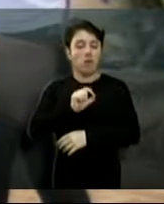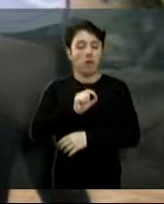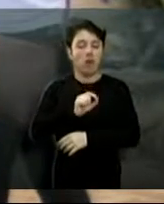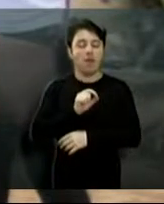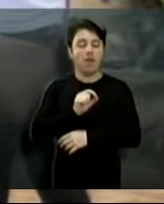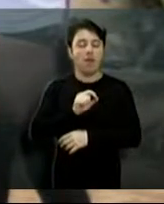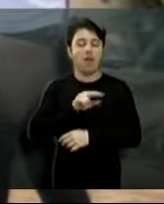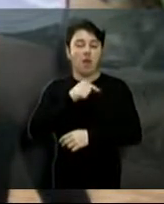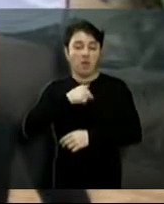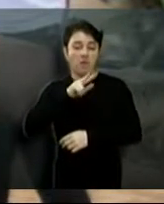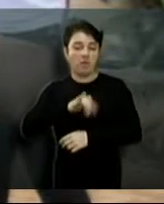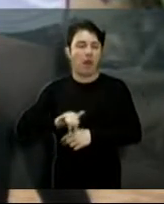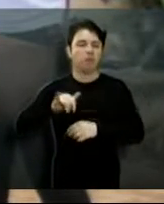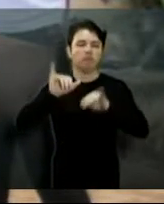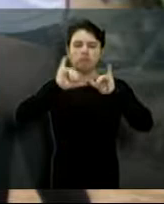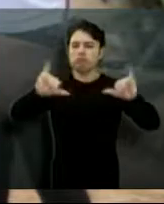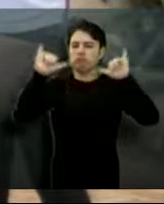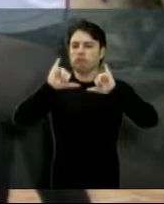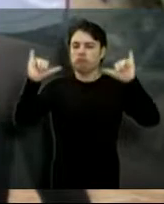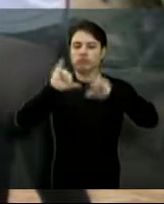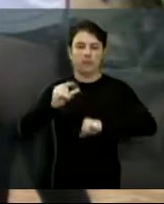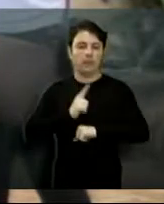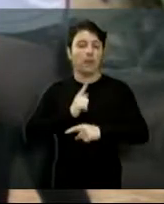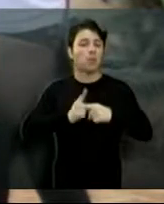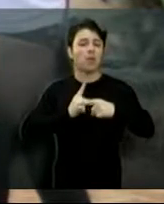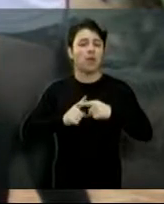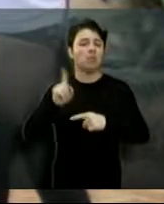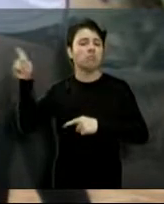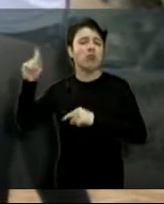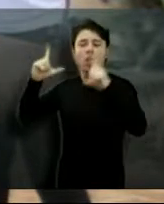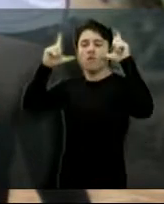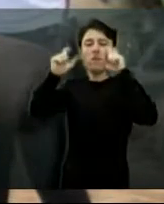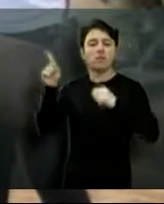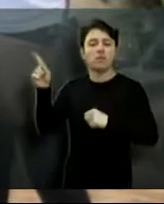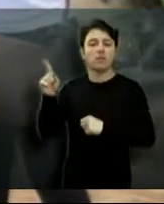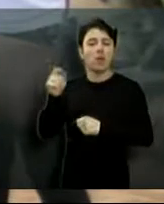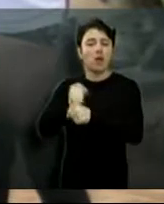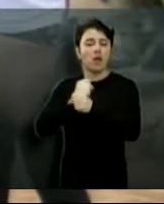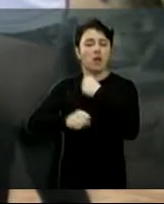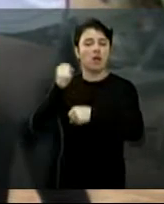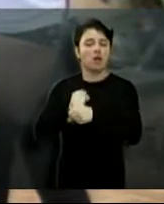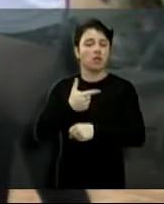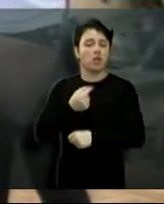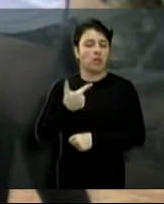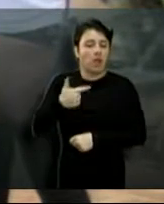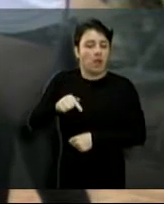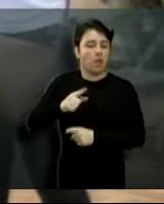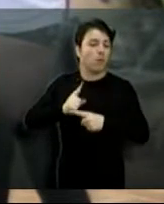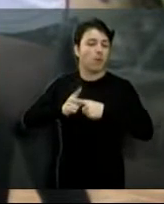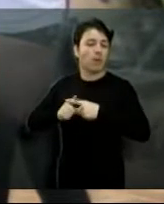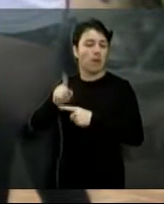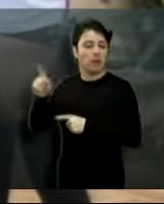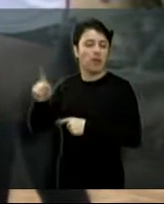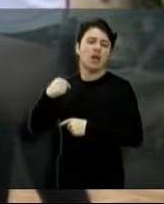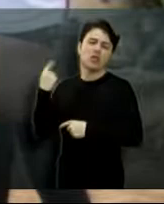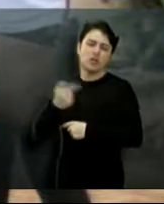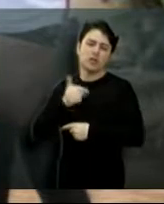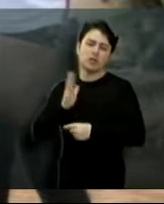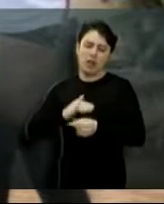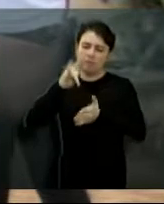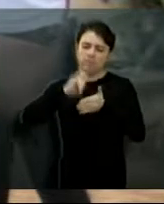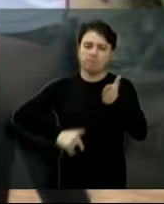A gente fala com mais detalhes dos problemas. Por que eu coloquei essa foto? Essa foto é de 2017. Mas a questão é, nós temos algumas indicações